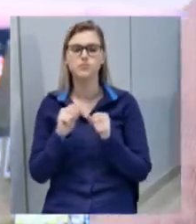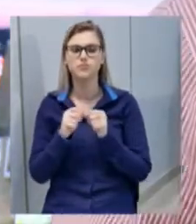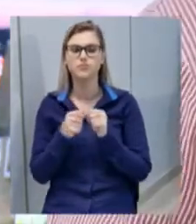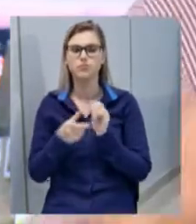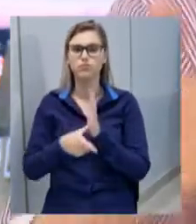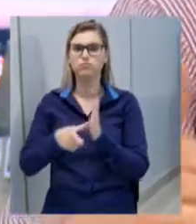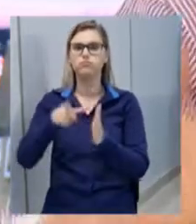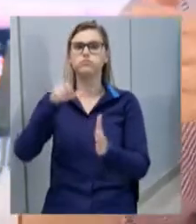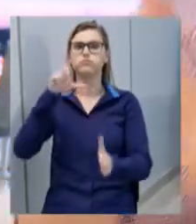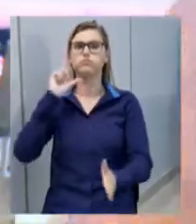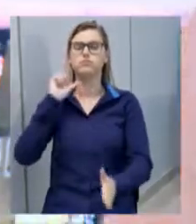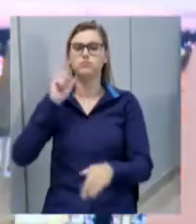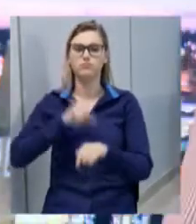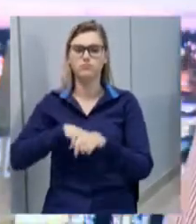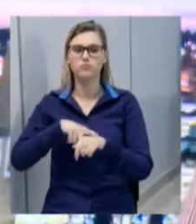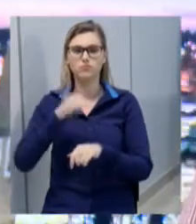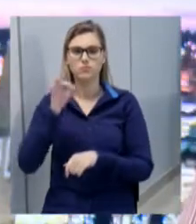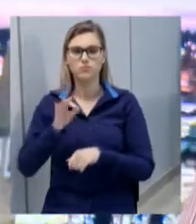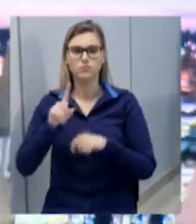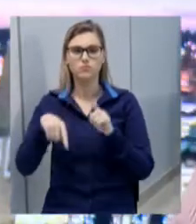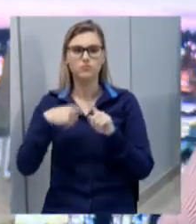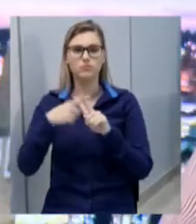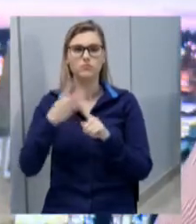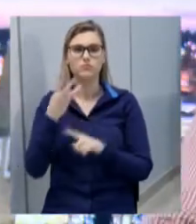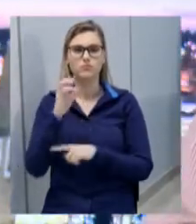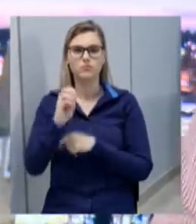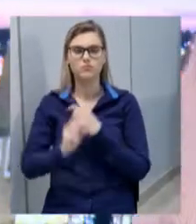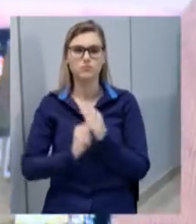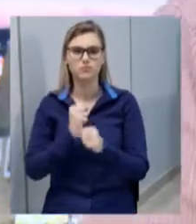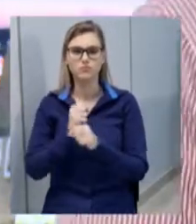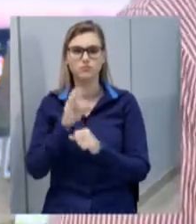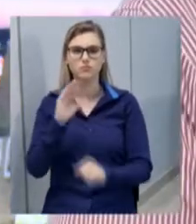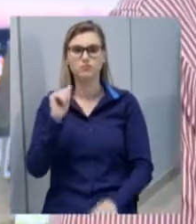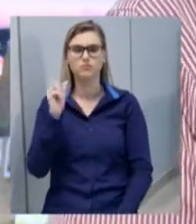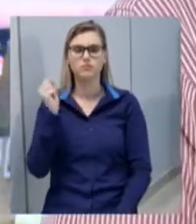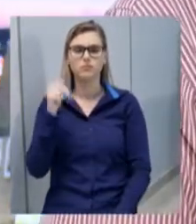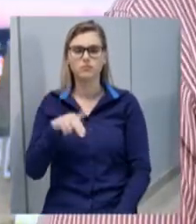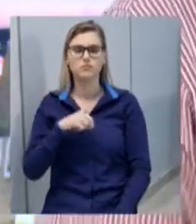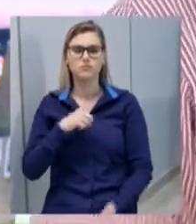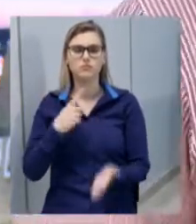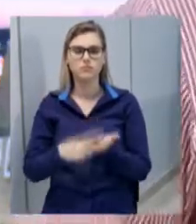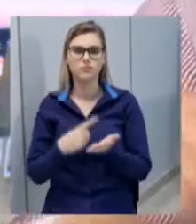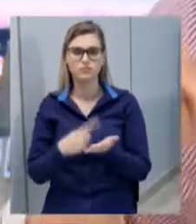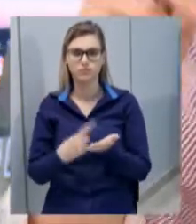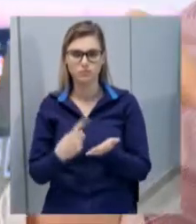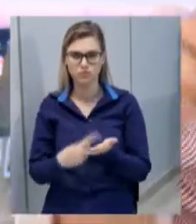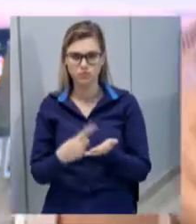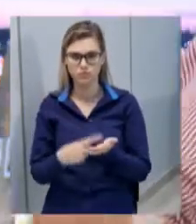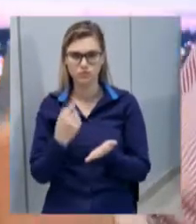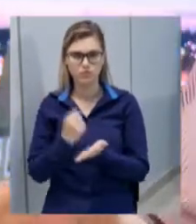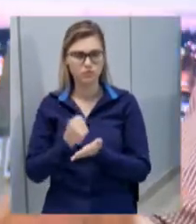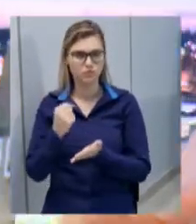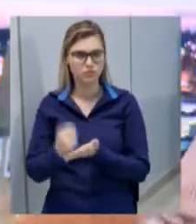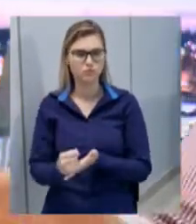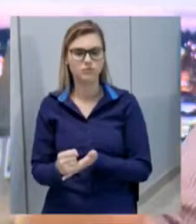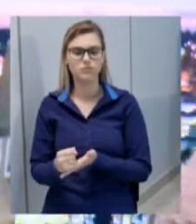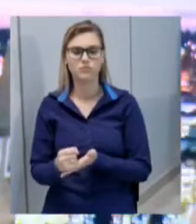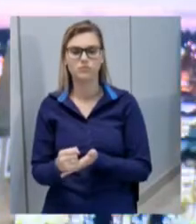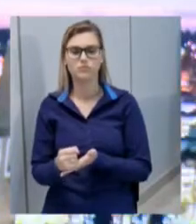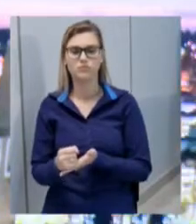renovado para mais 30 anos, a CASAM se comprometeu no contrato. Inclusive, foram feitas várias